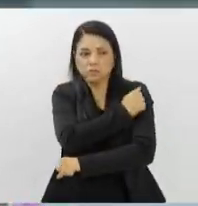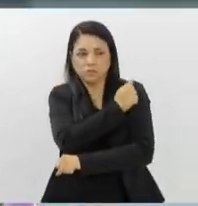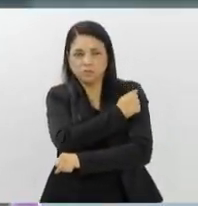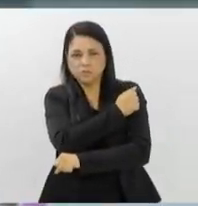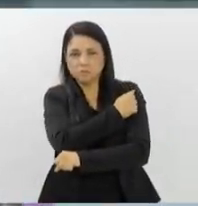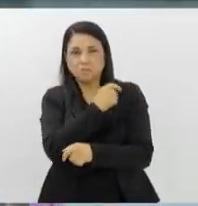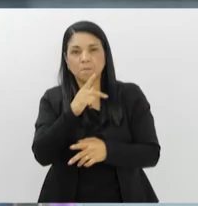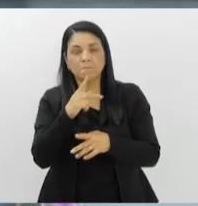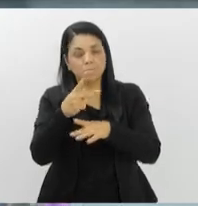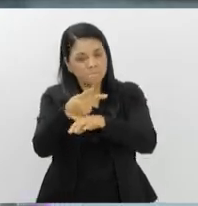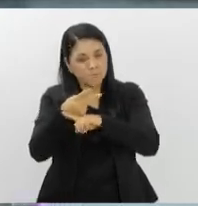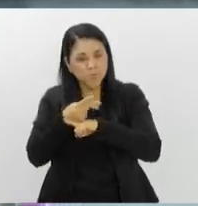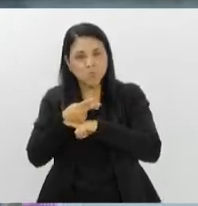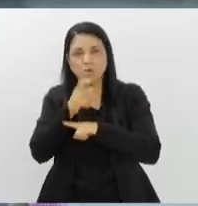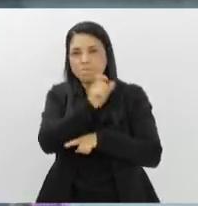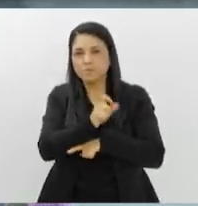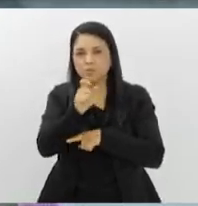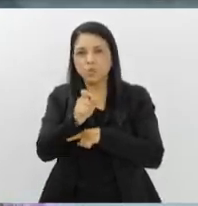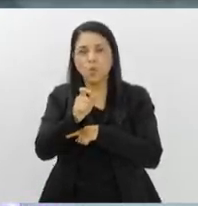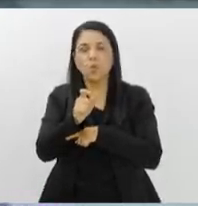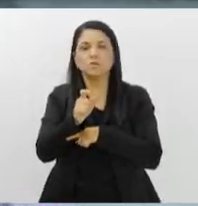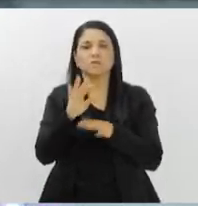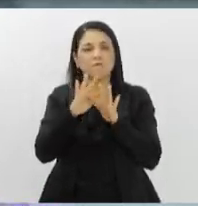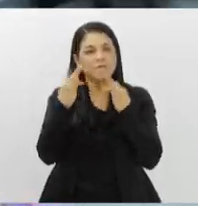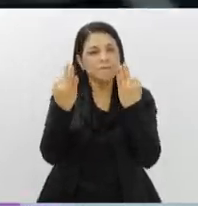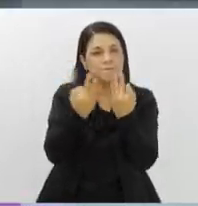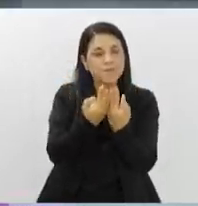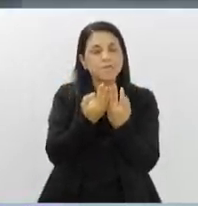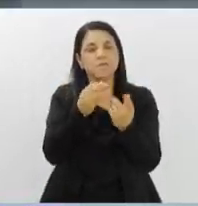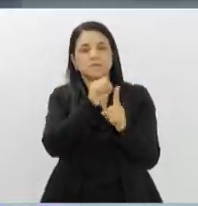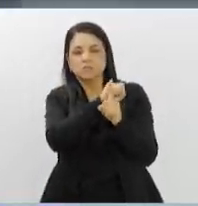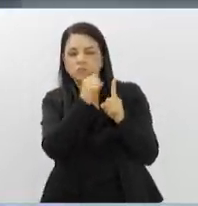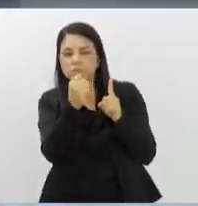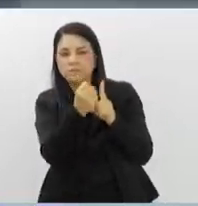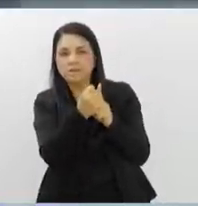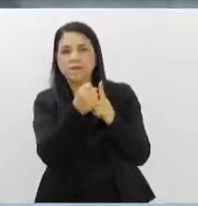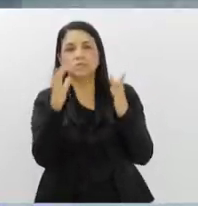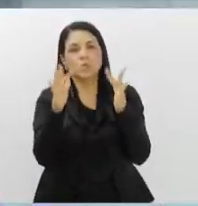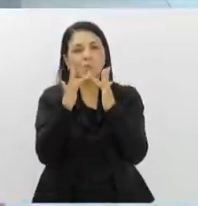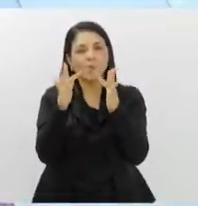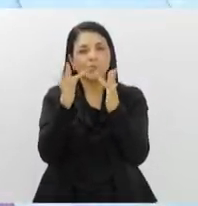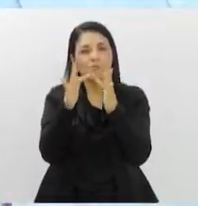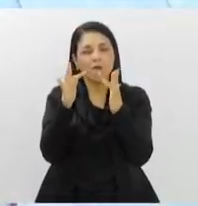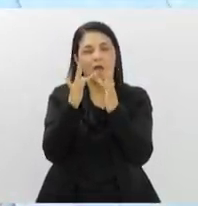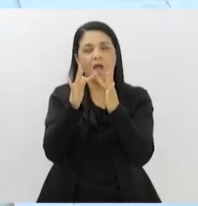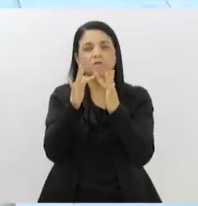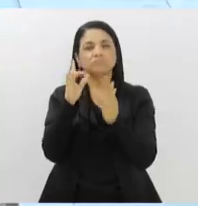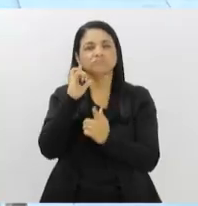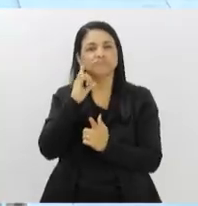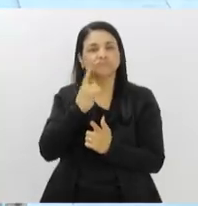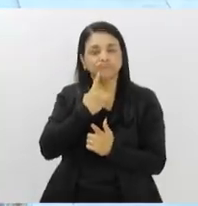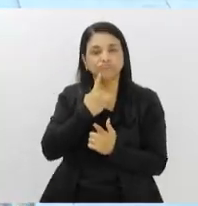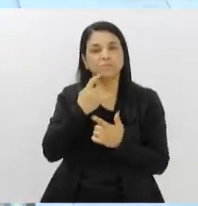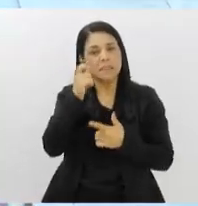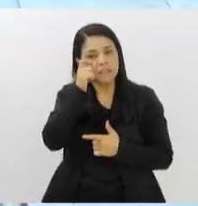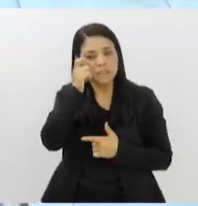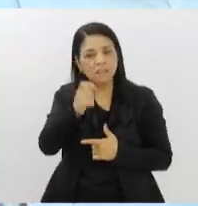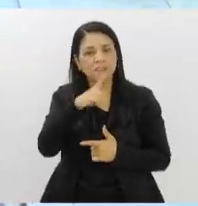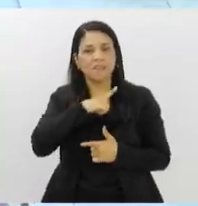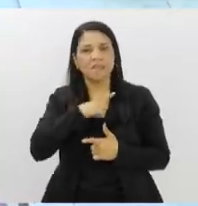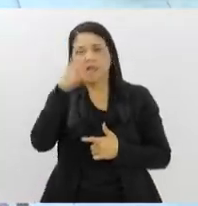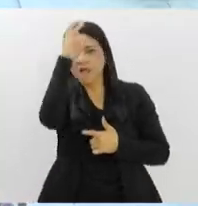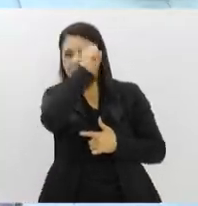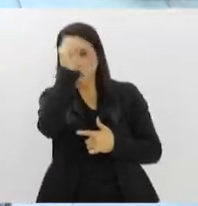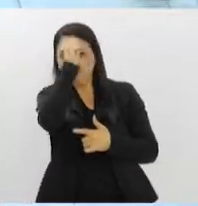pessoas que nos procuram, são parentes, são pessoas da sociedade que entraram em contato com a questão e se interessam em aprender